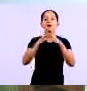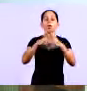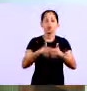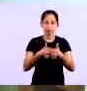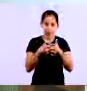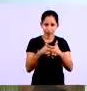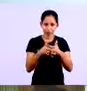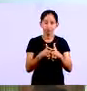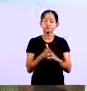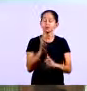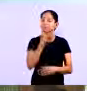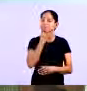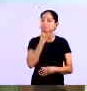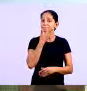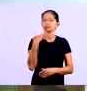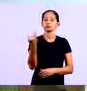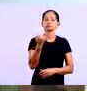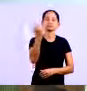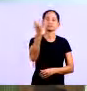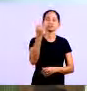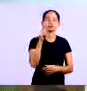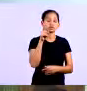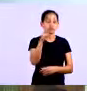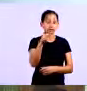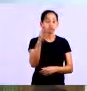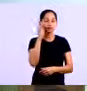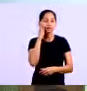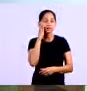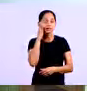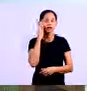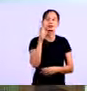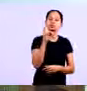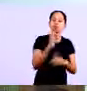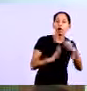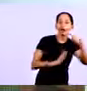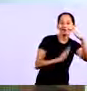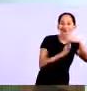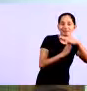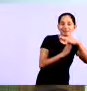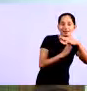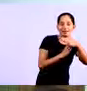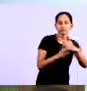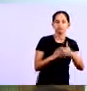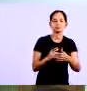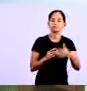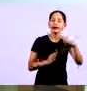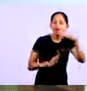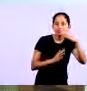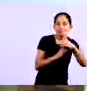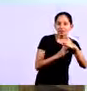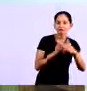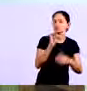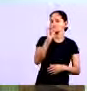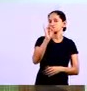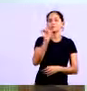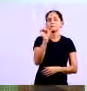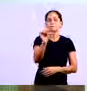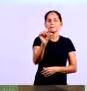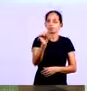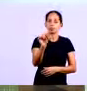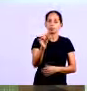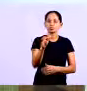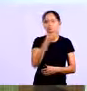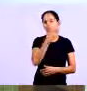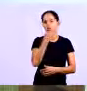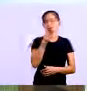que você passa a ter é importante que você trabalhe com estoque mínimo o conceito hoje é de estoque mínimo você tem que trabalhar com estoque que você efetivamente necessita